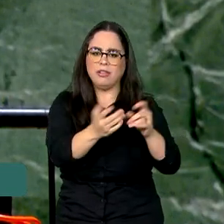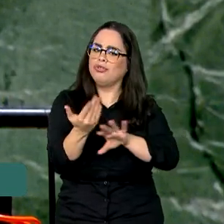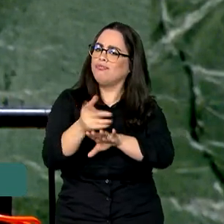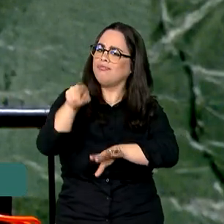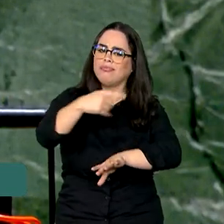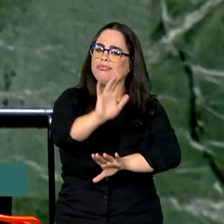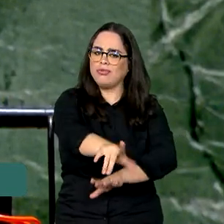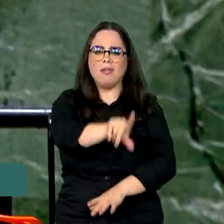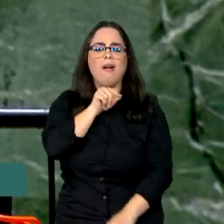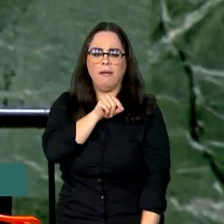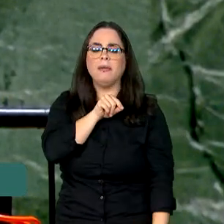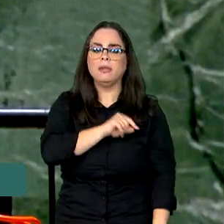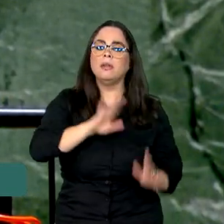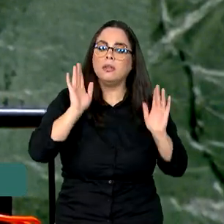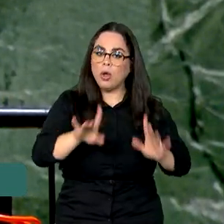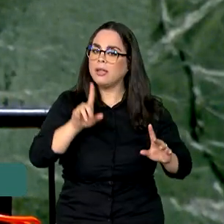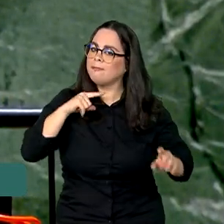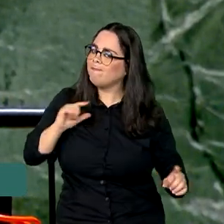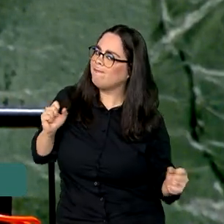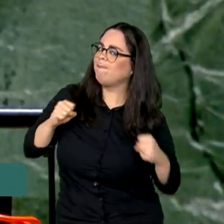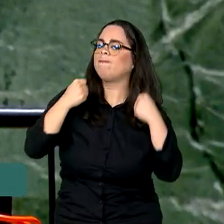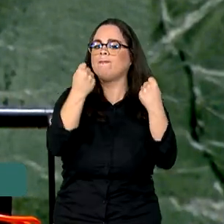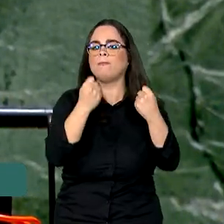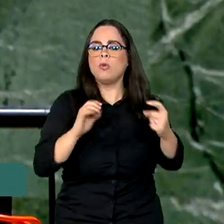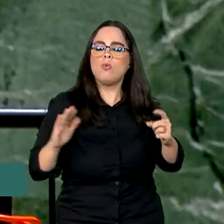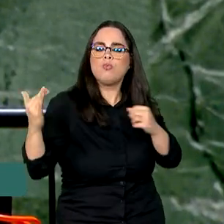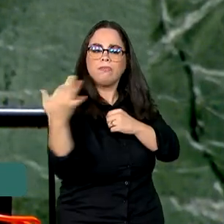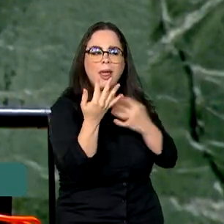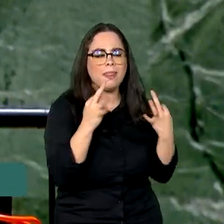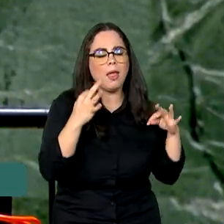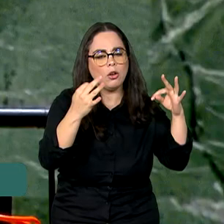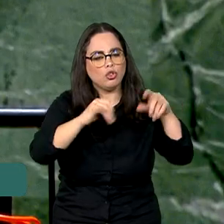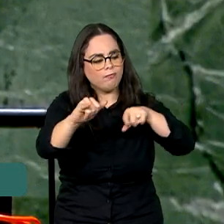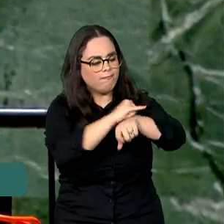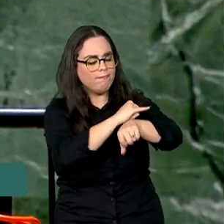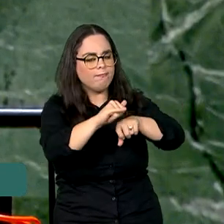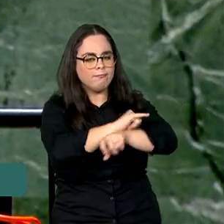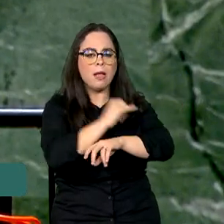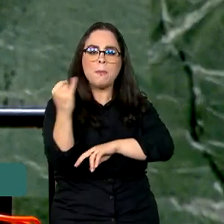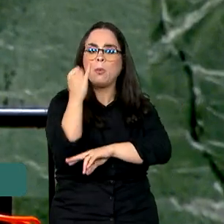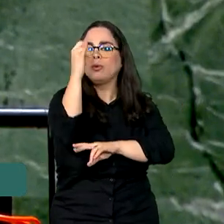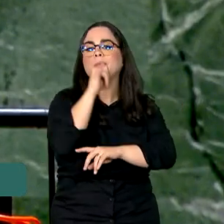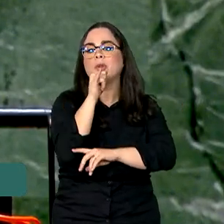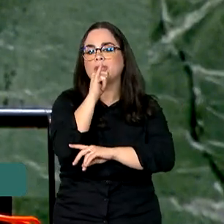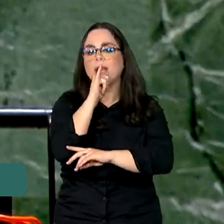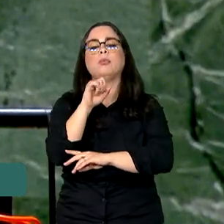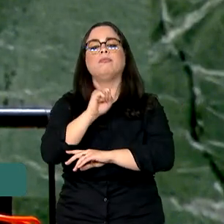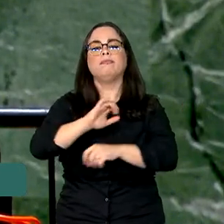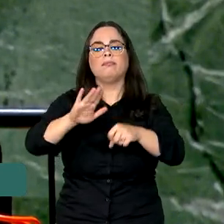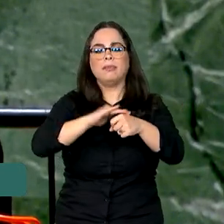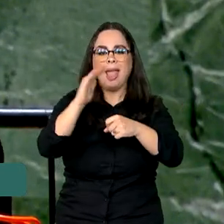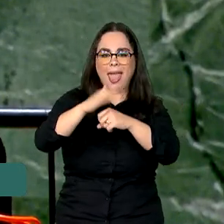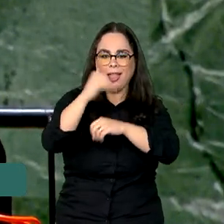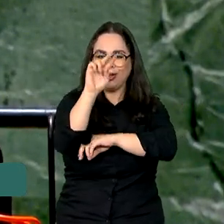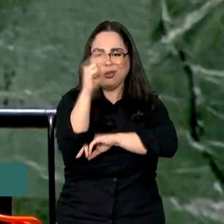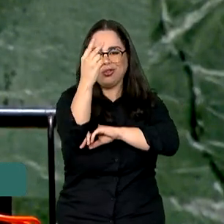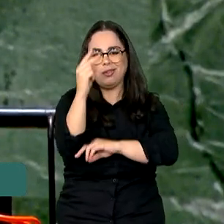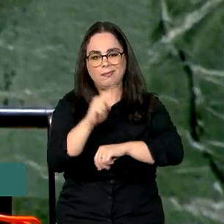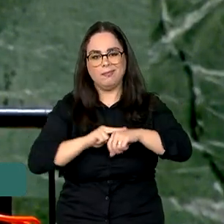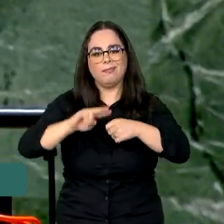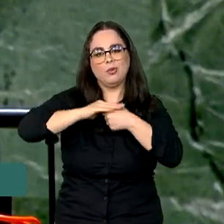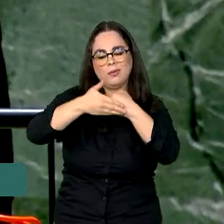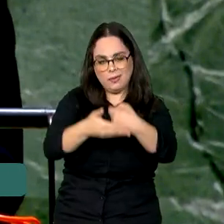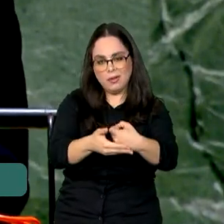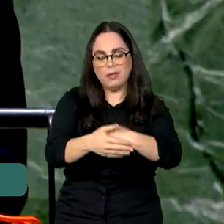tração. Estamos na vanguarda em outros nichos importantes, como o da produção do hidrogênio verde. É hora